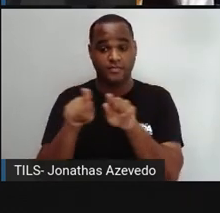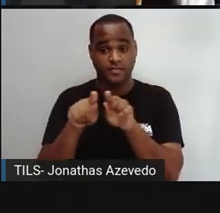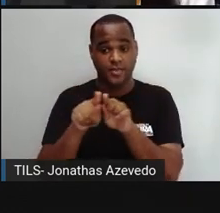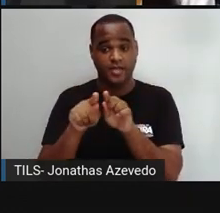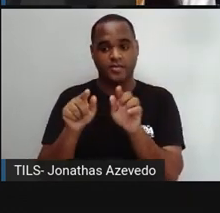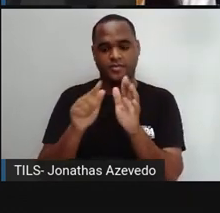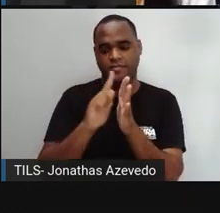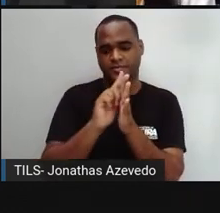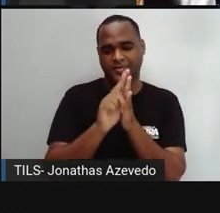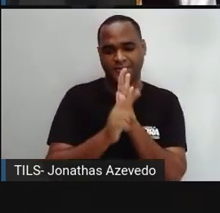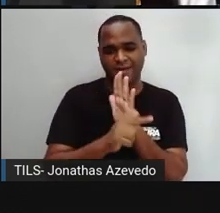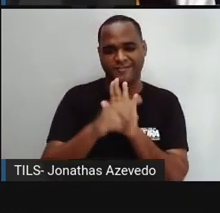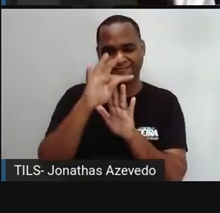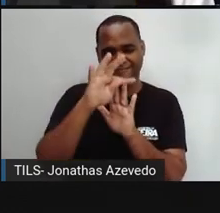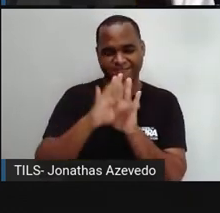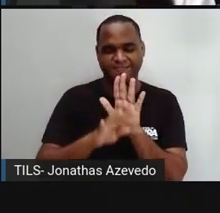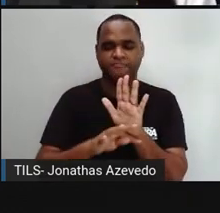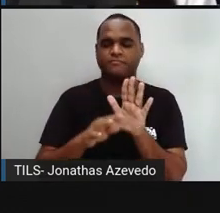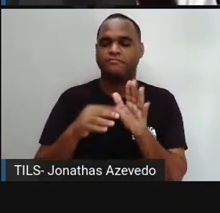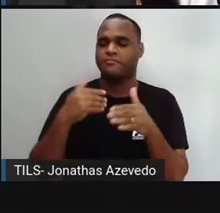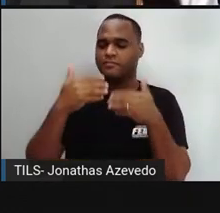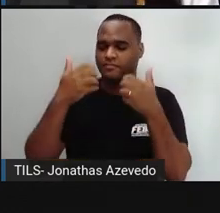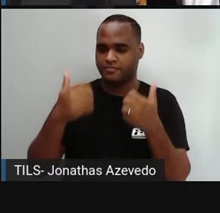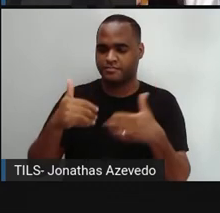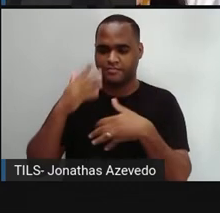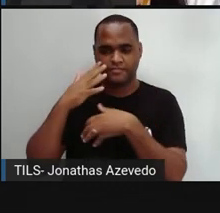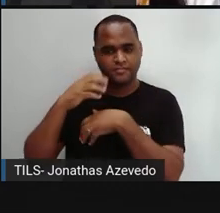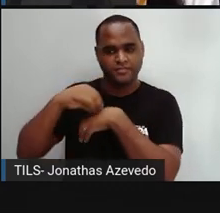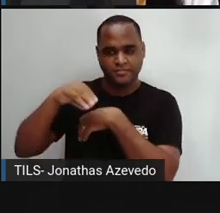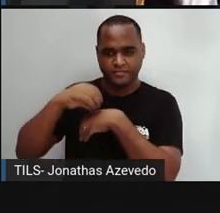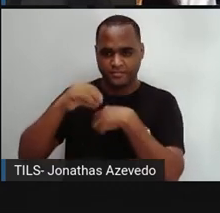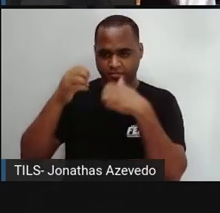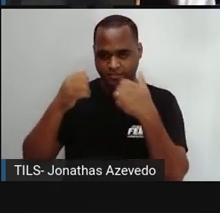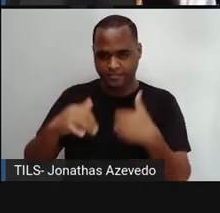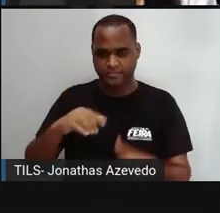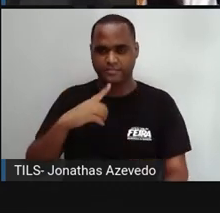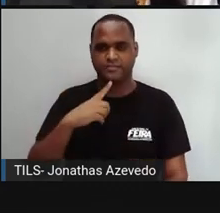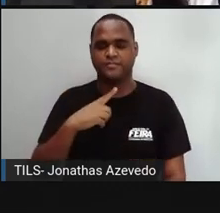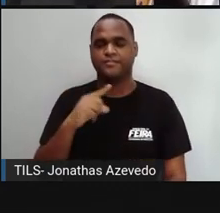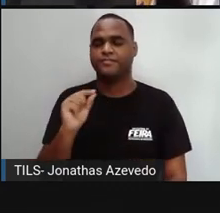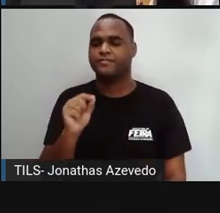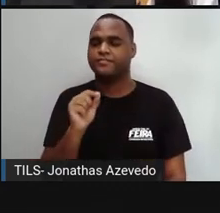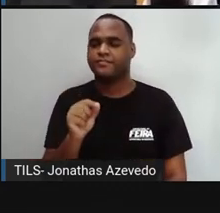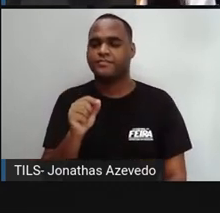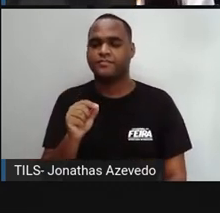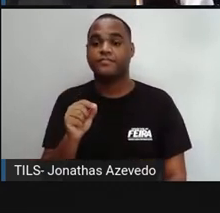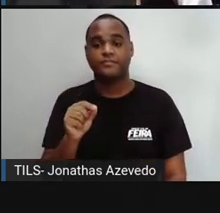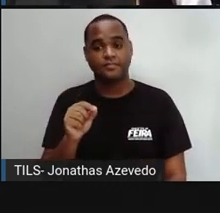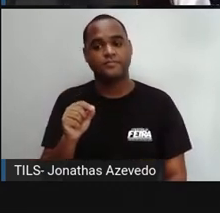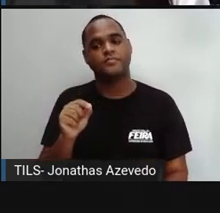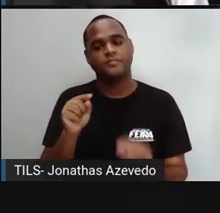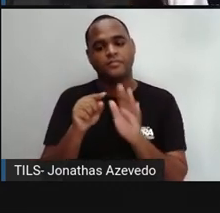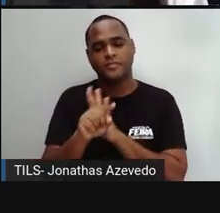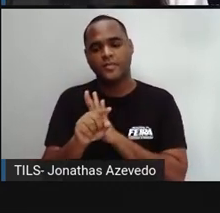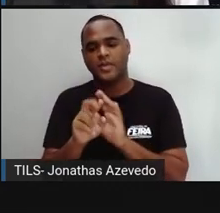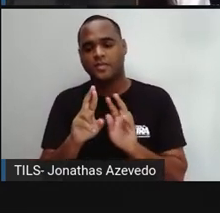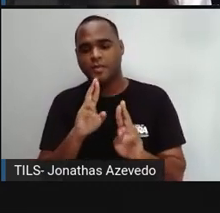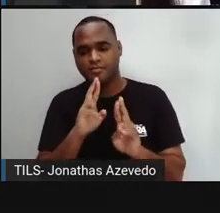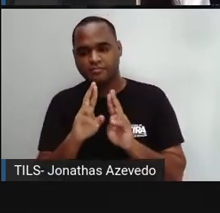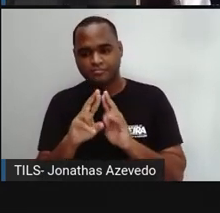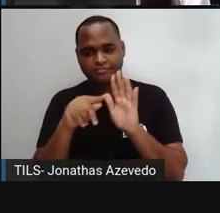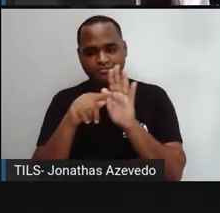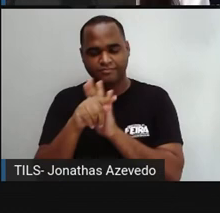gênero textual. E aí, diante das informações que são passadas através do que se pergunta e do que se responde,